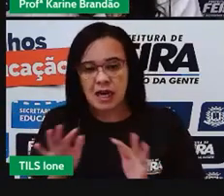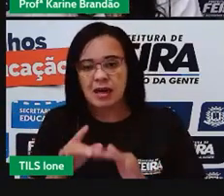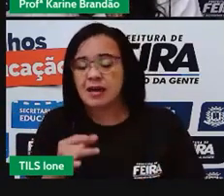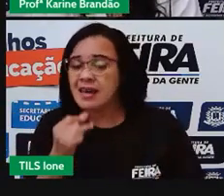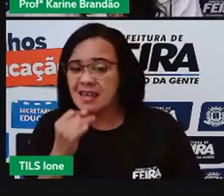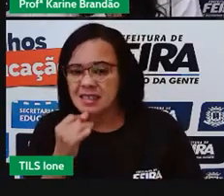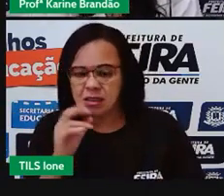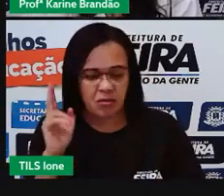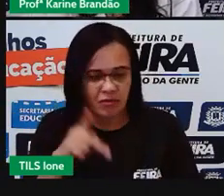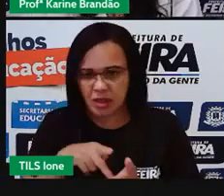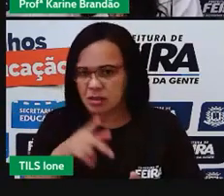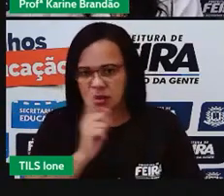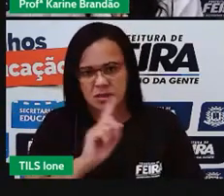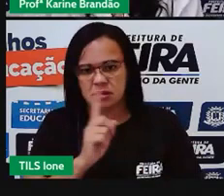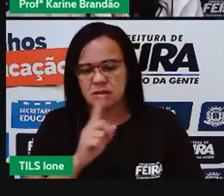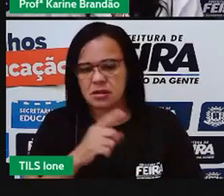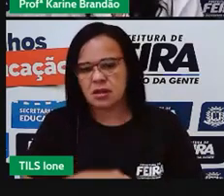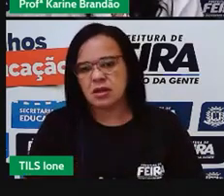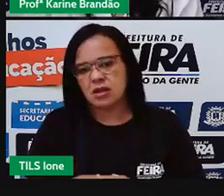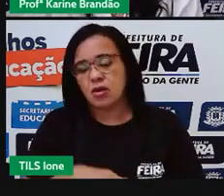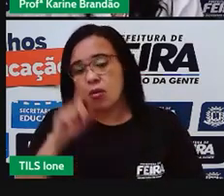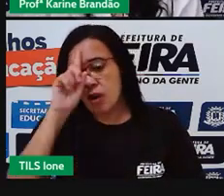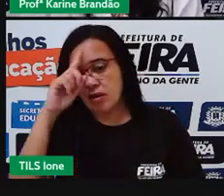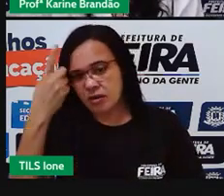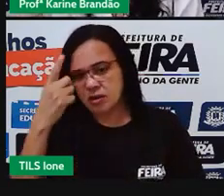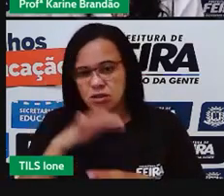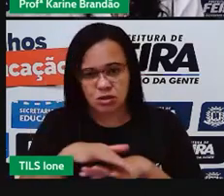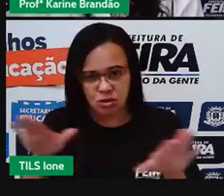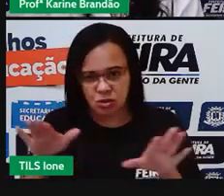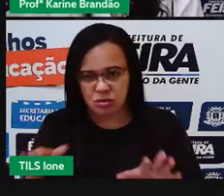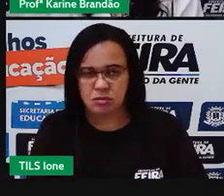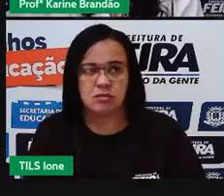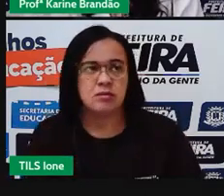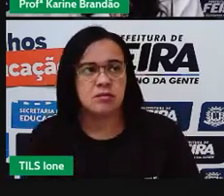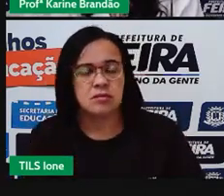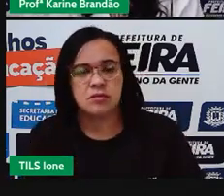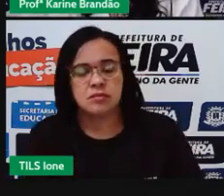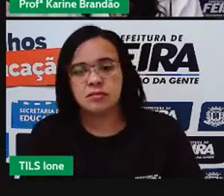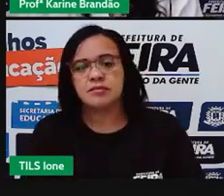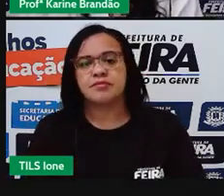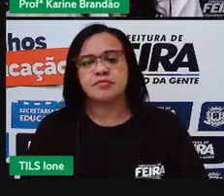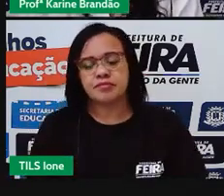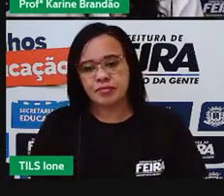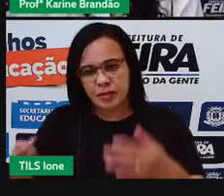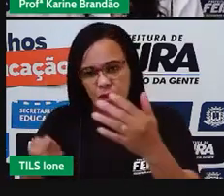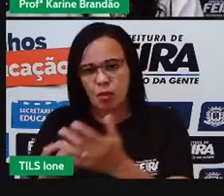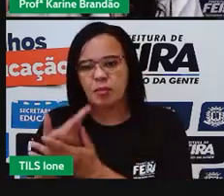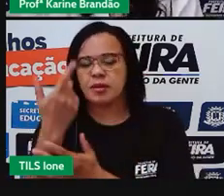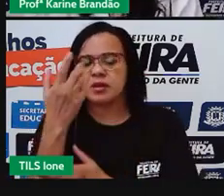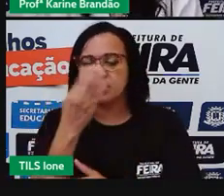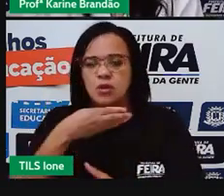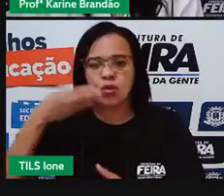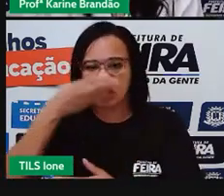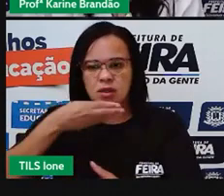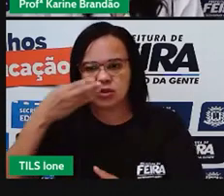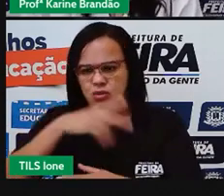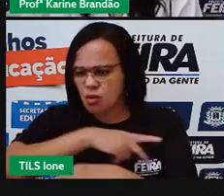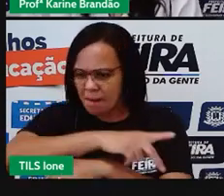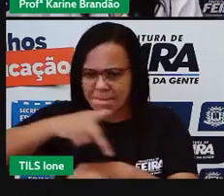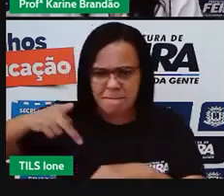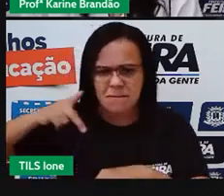são reais. É só um exemplo. Uma figuração. Eu comprei esse açúcar que veio de lá, de Madagascar.